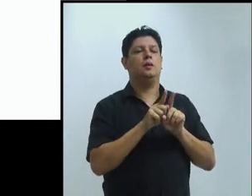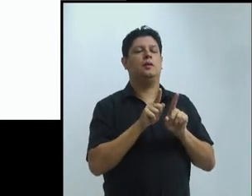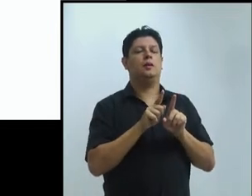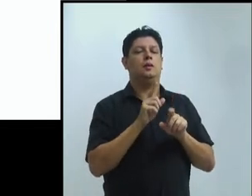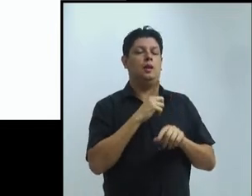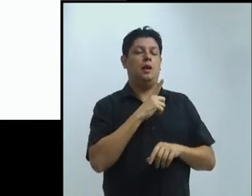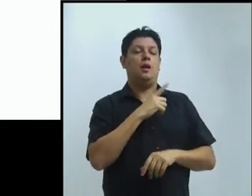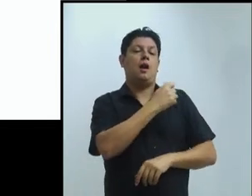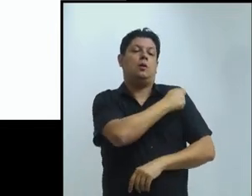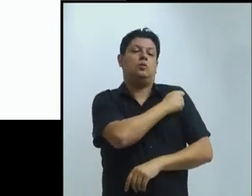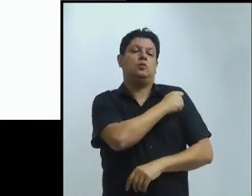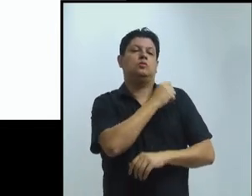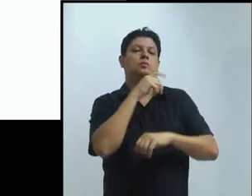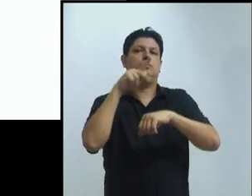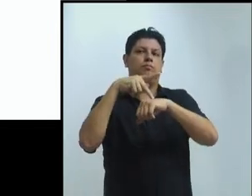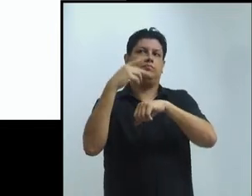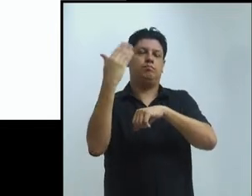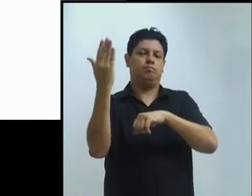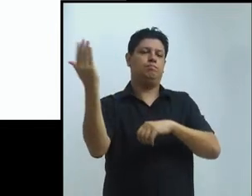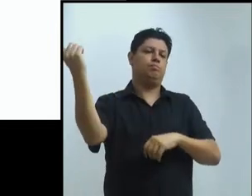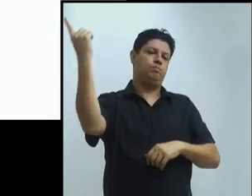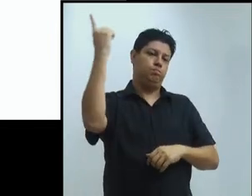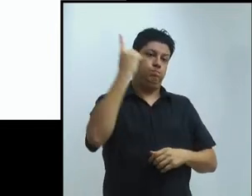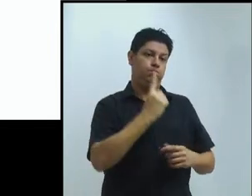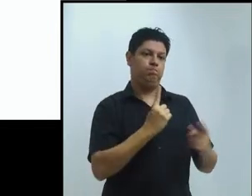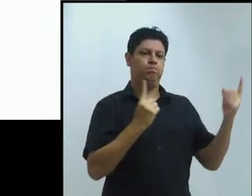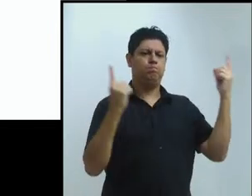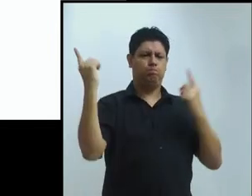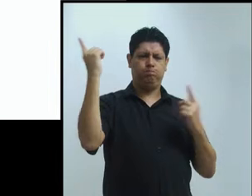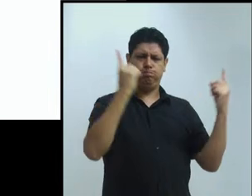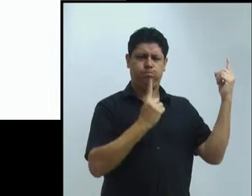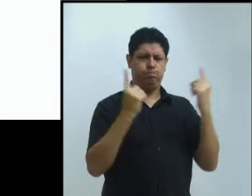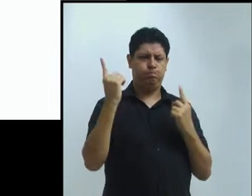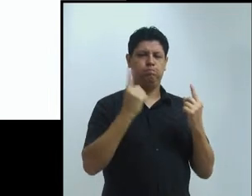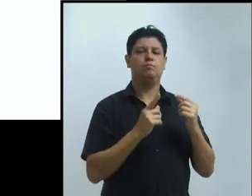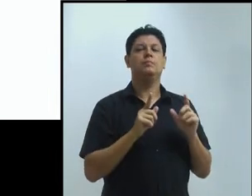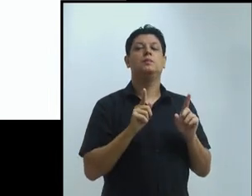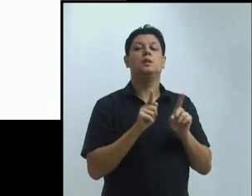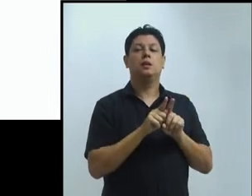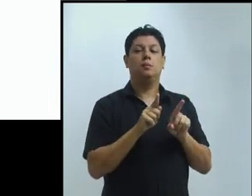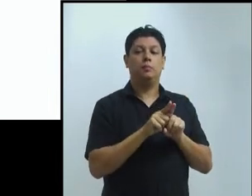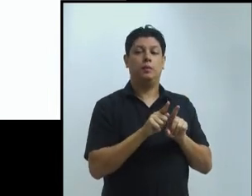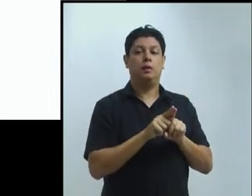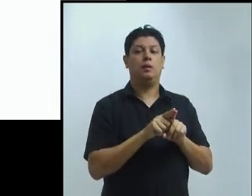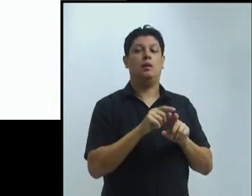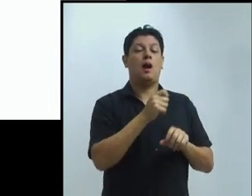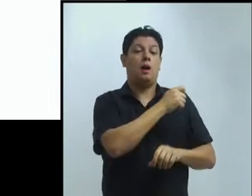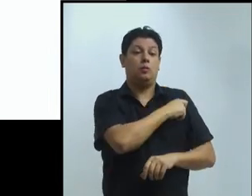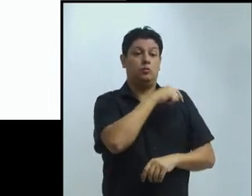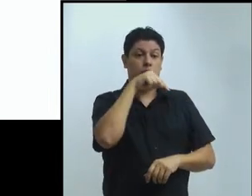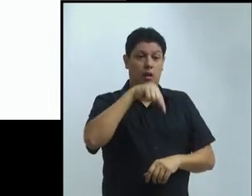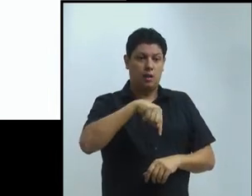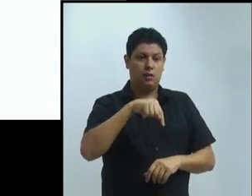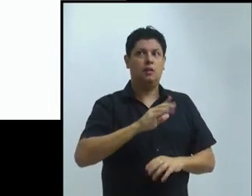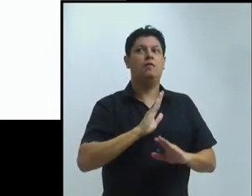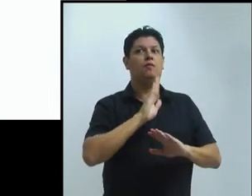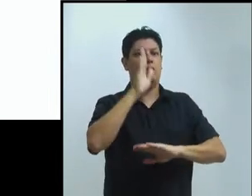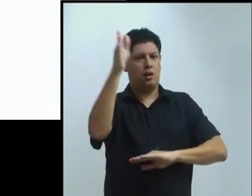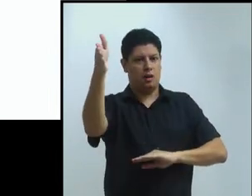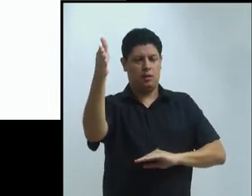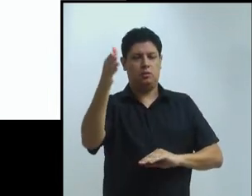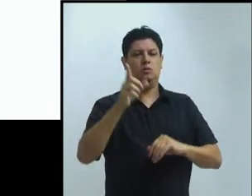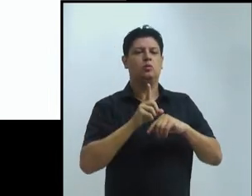outros países para fazer o doutorado de sanduíche, até estar com a seleção agora aberta, e outros